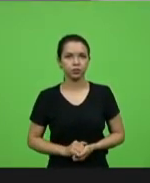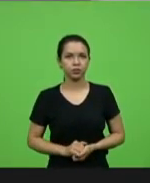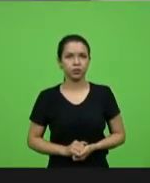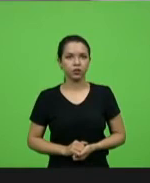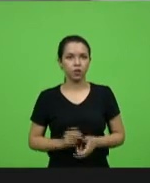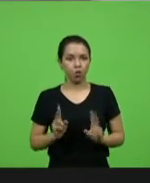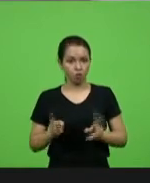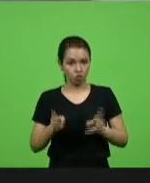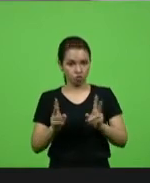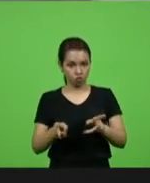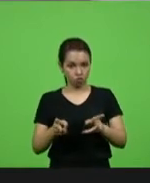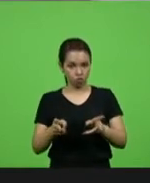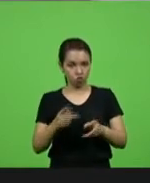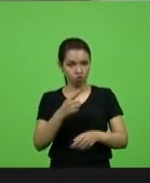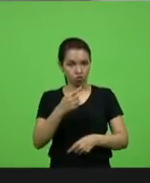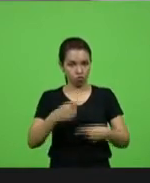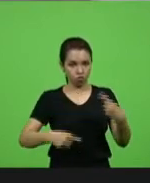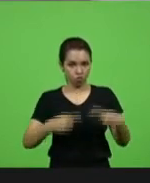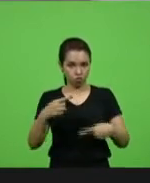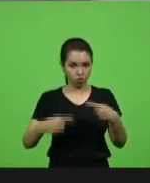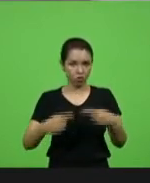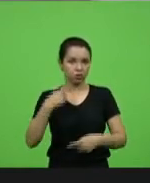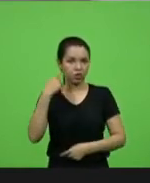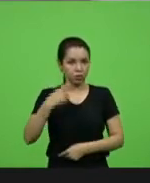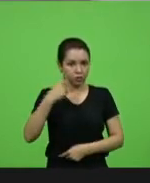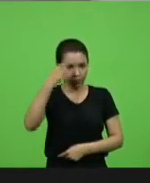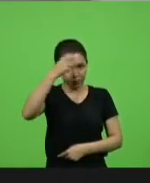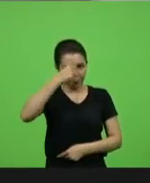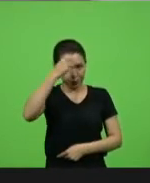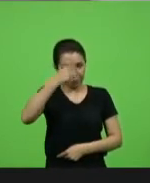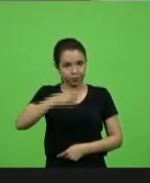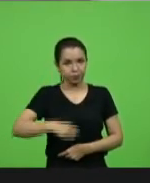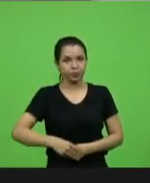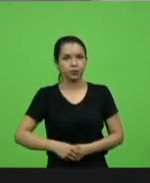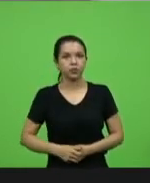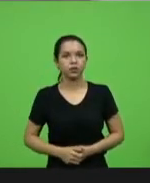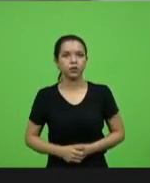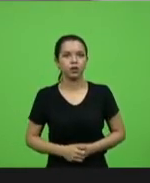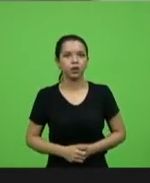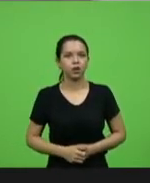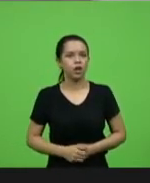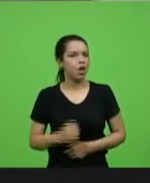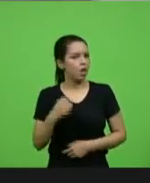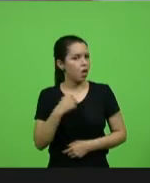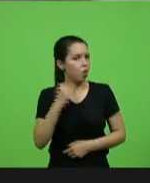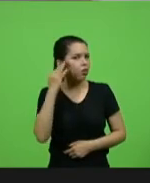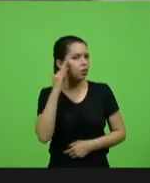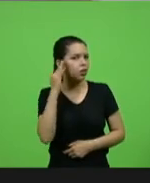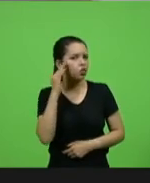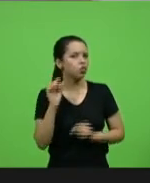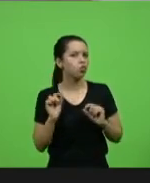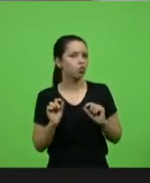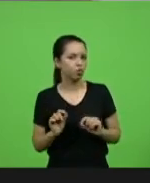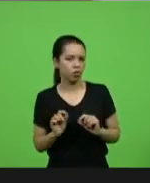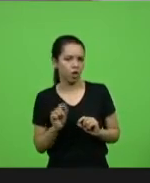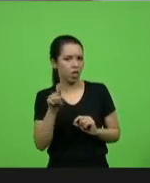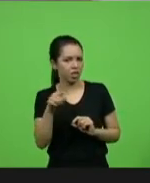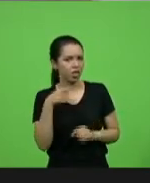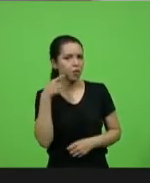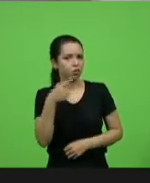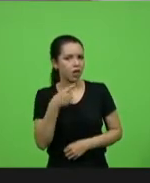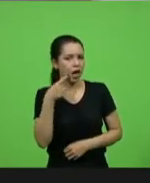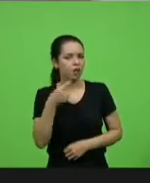discussão. O deputado Maurício. Pelo que eu entendi, o colega deputado Marcio pediu para retirar